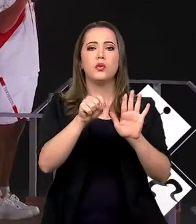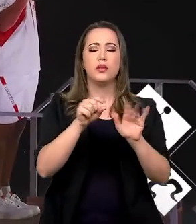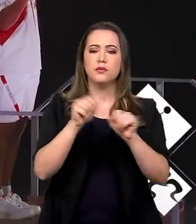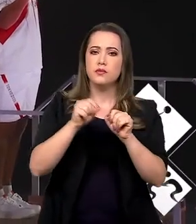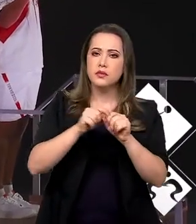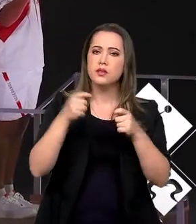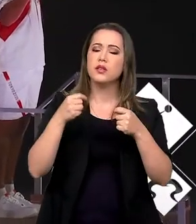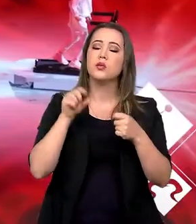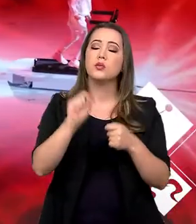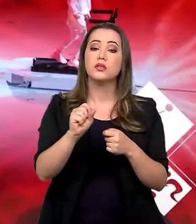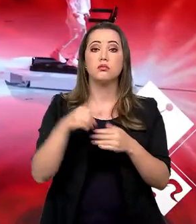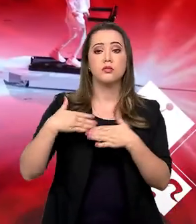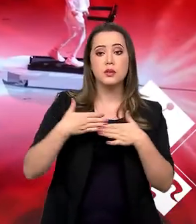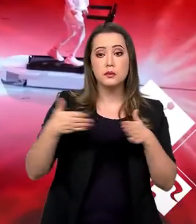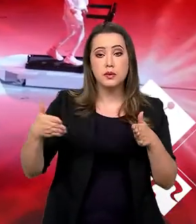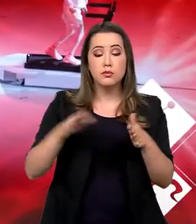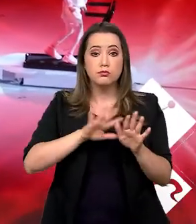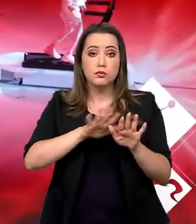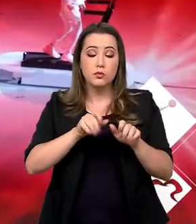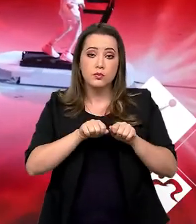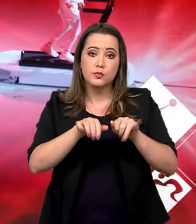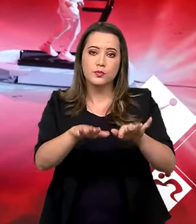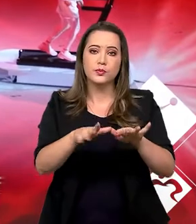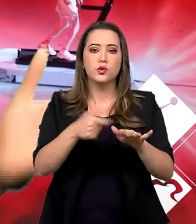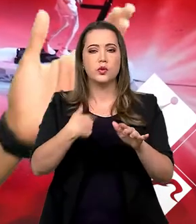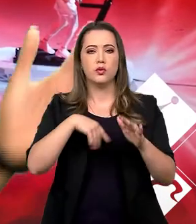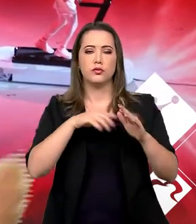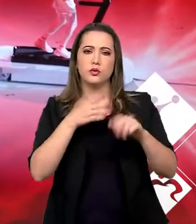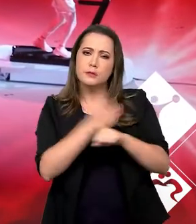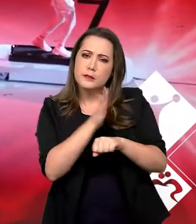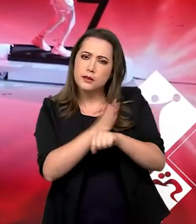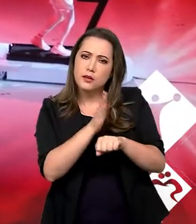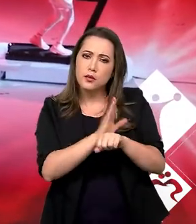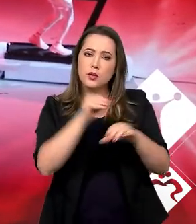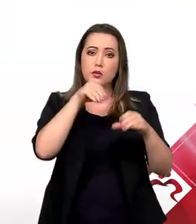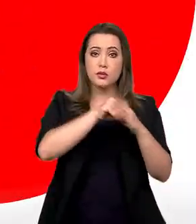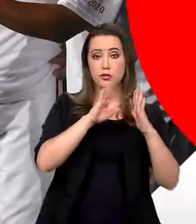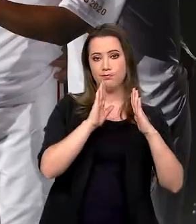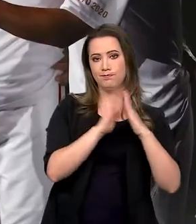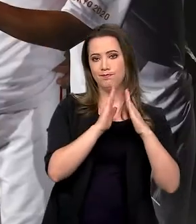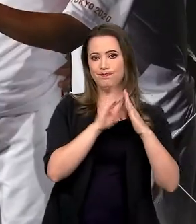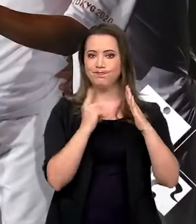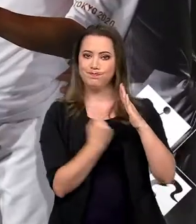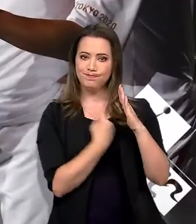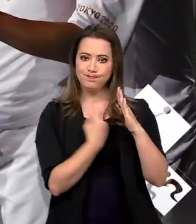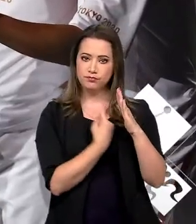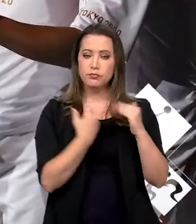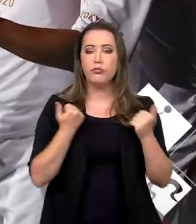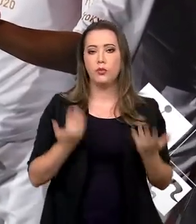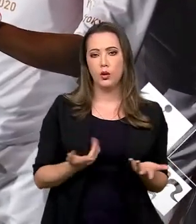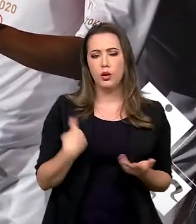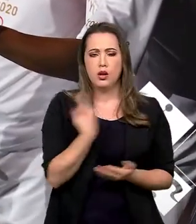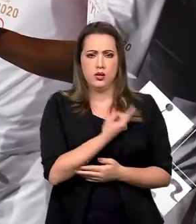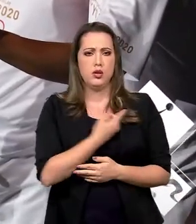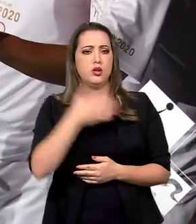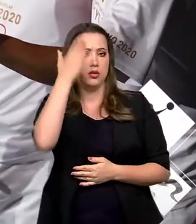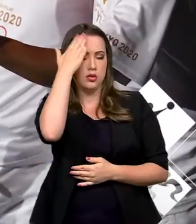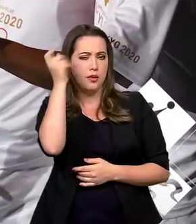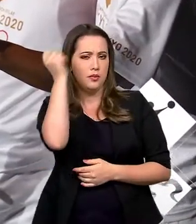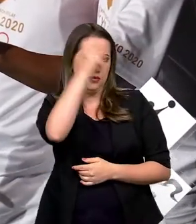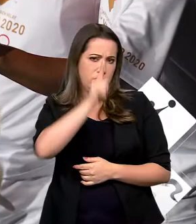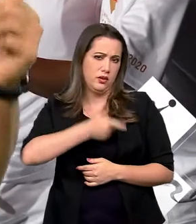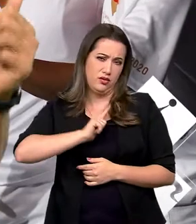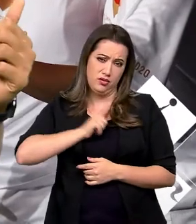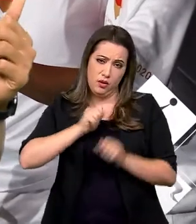pela pandemia. Treinar dentro de casa, isolados. A gente sabe que as dificuldades não